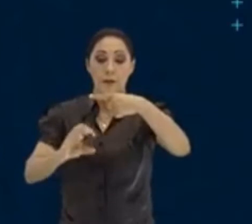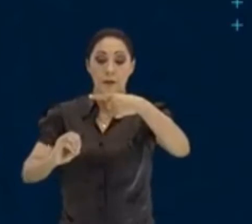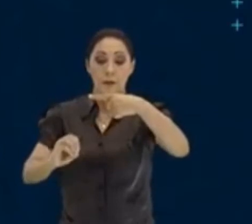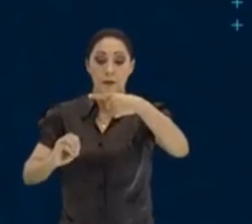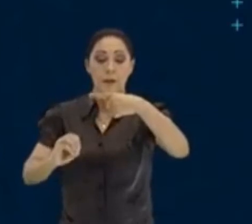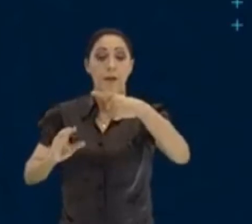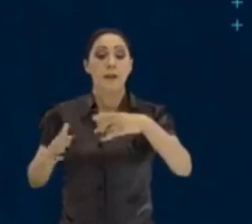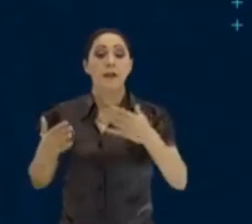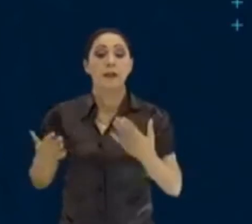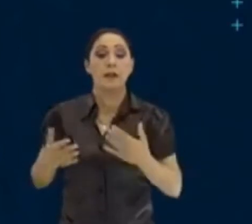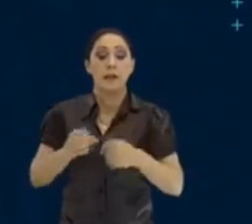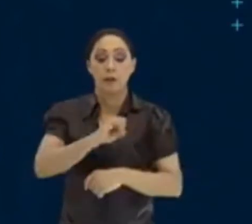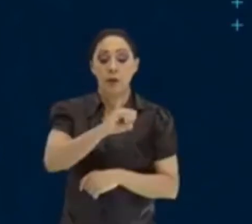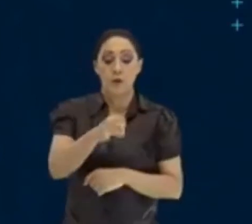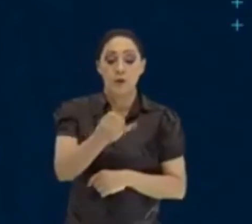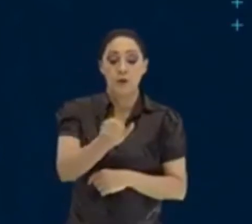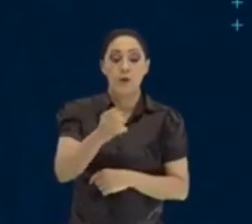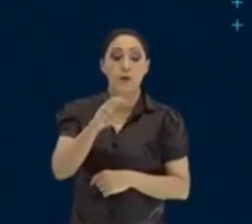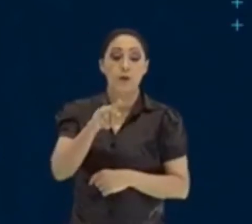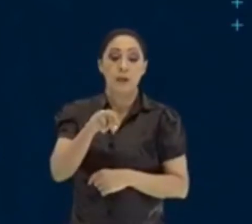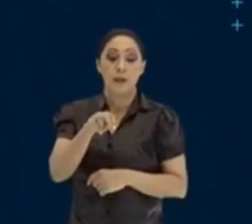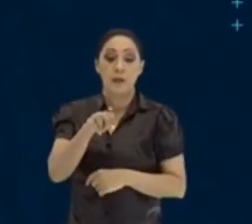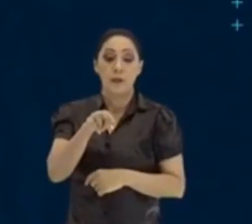você vem bem aqui, ó. Juros é igual.